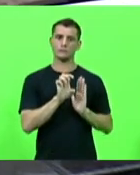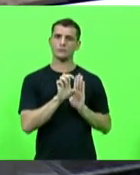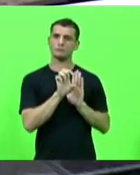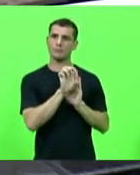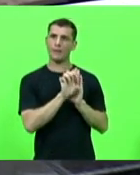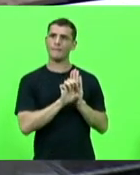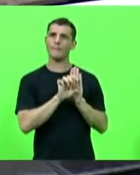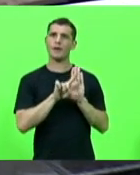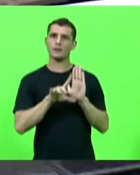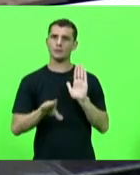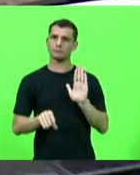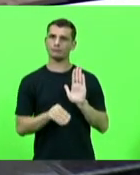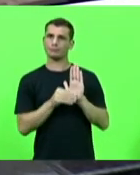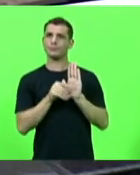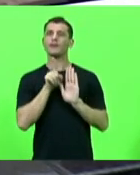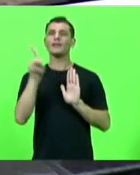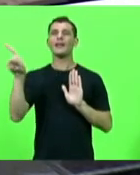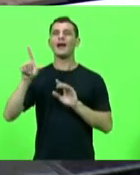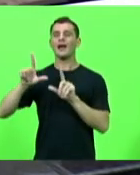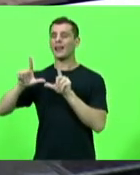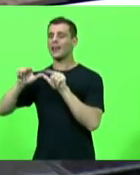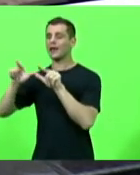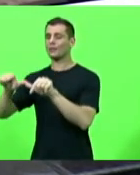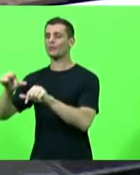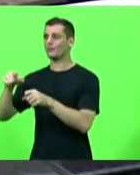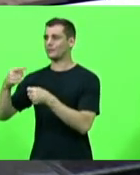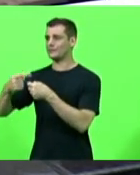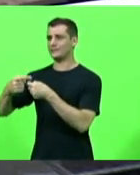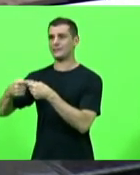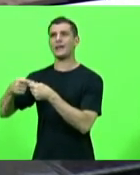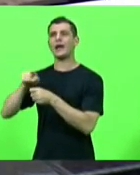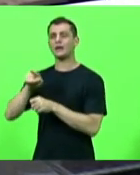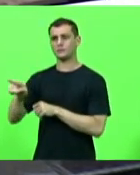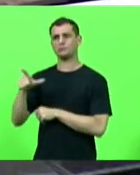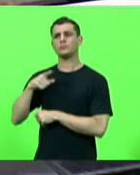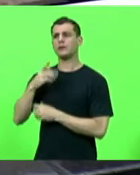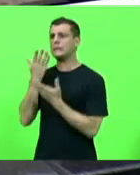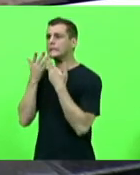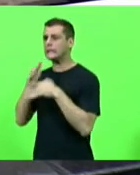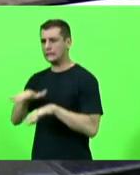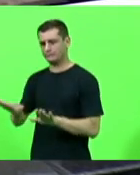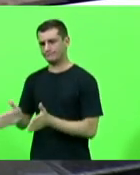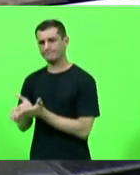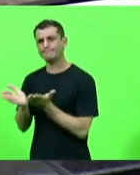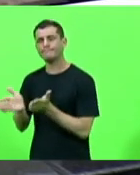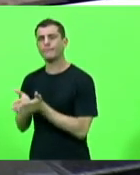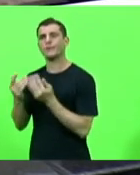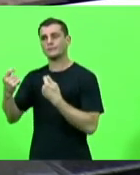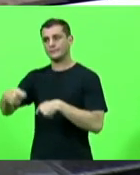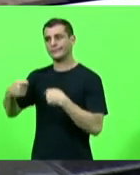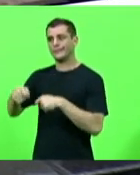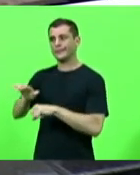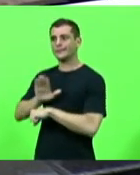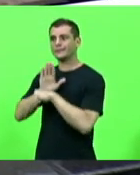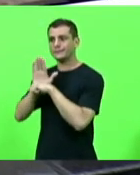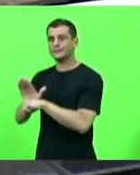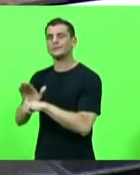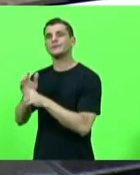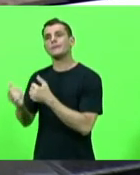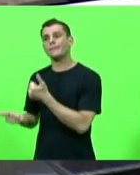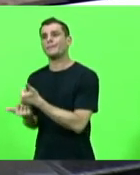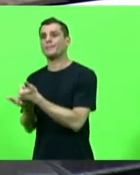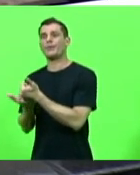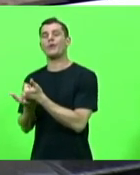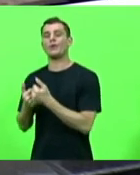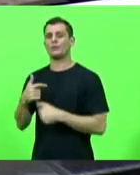militar de laguna atende crianças carentes que estão ali de toda a região e eu fiquei muito emocionado